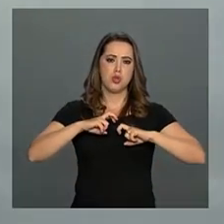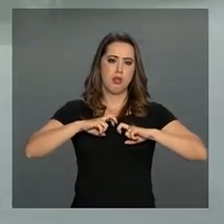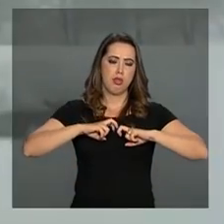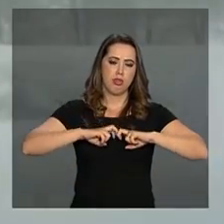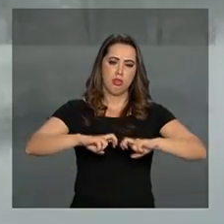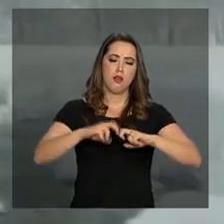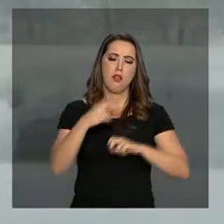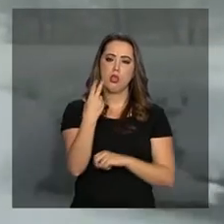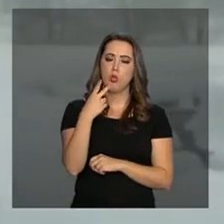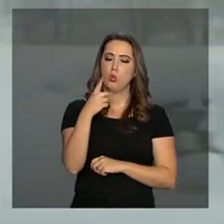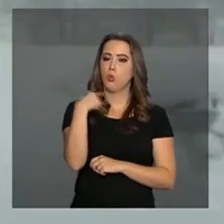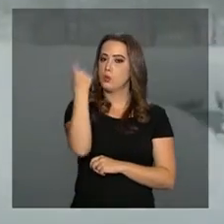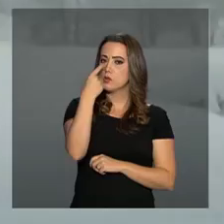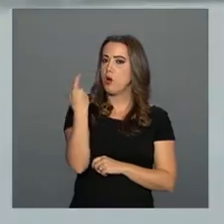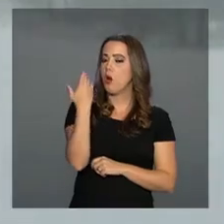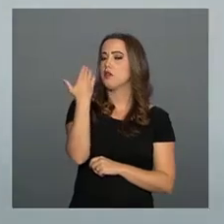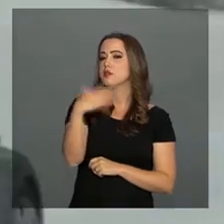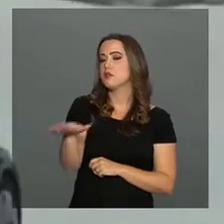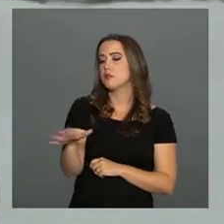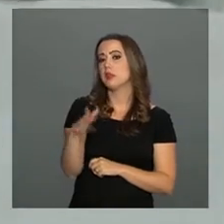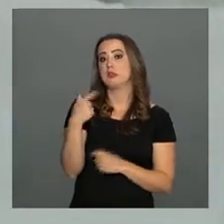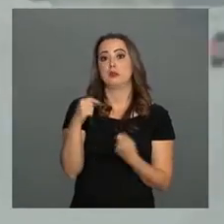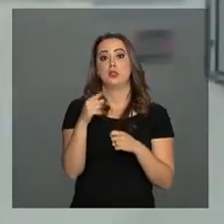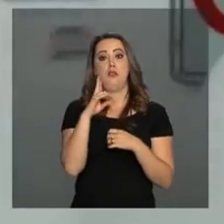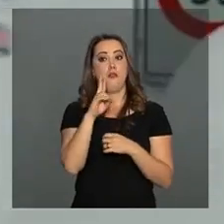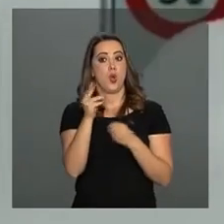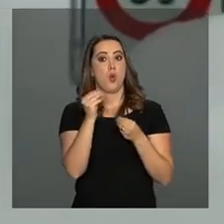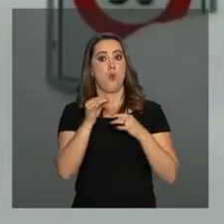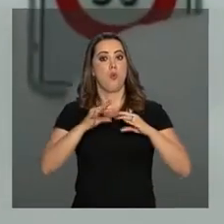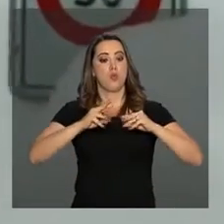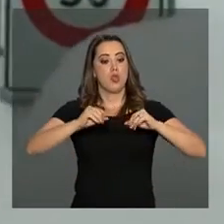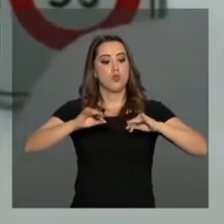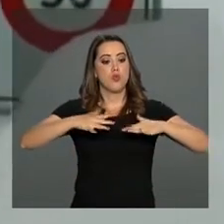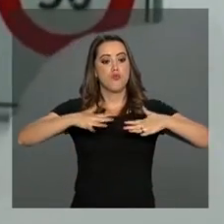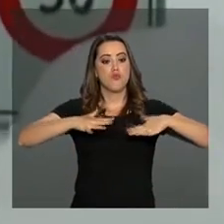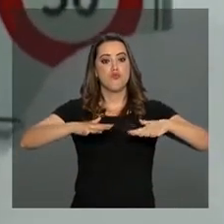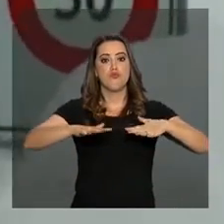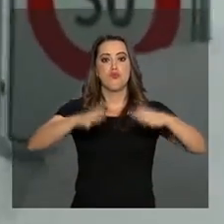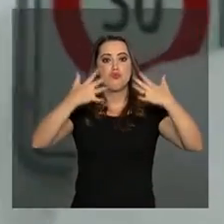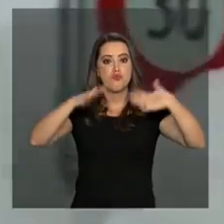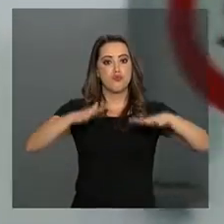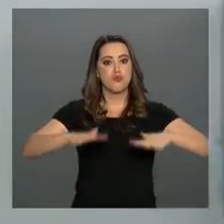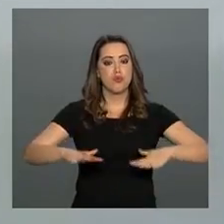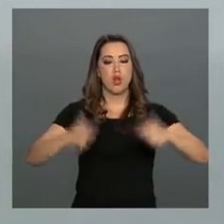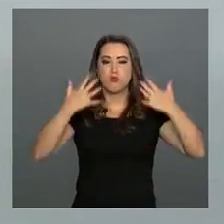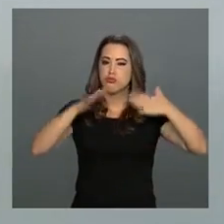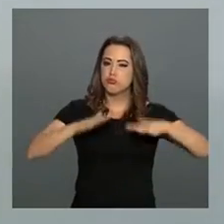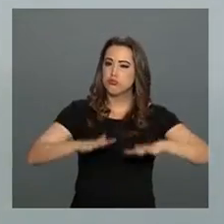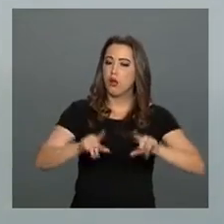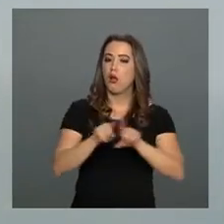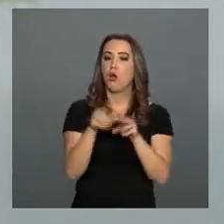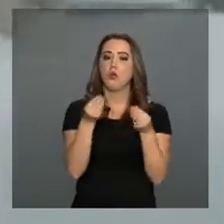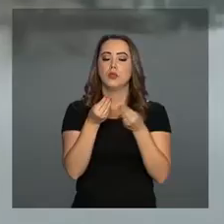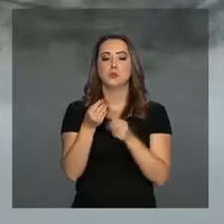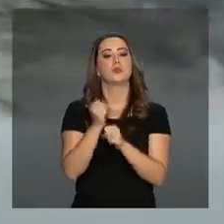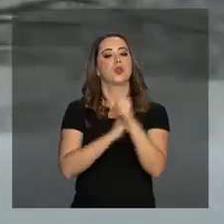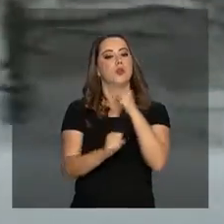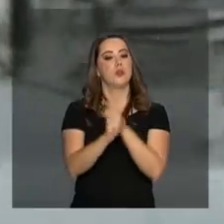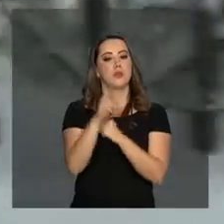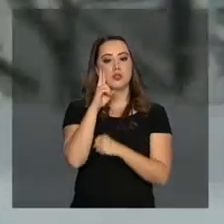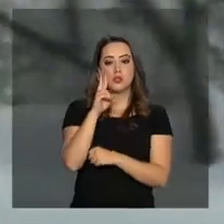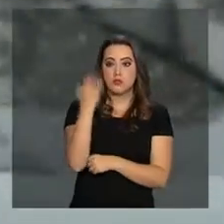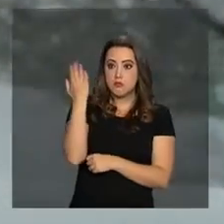horas e meia, depende da nevasca. No ano passado, pelas imagens que a gente pode ver, houve uma nevasca